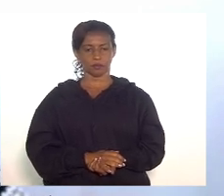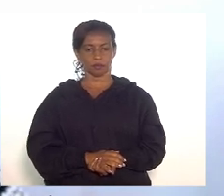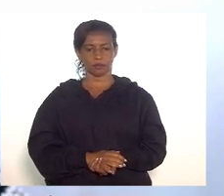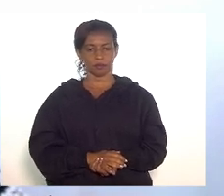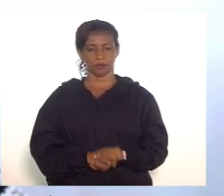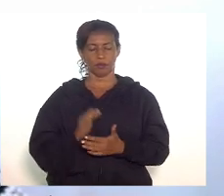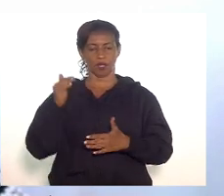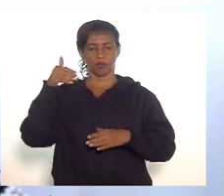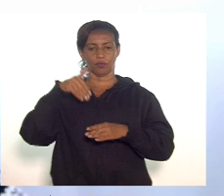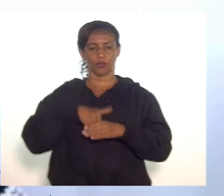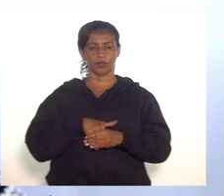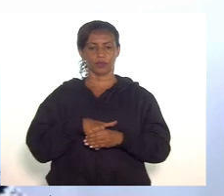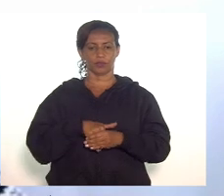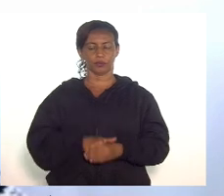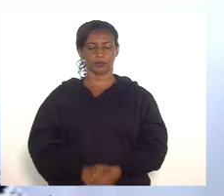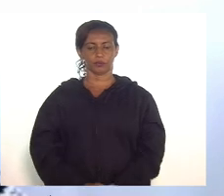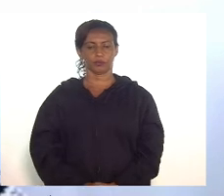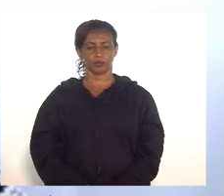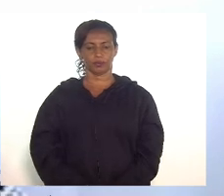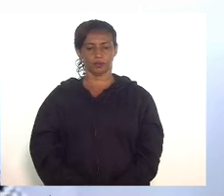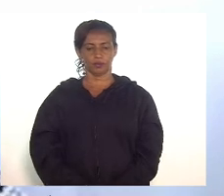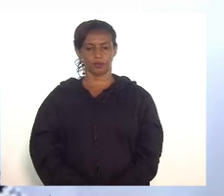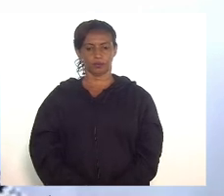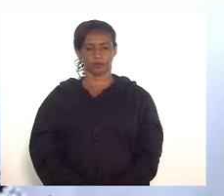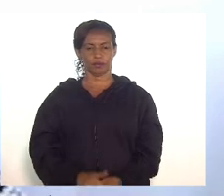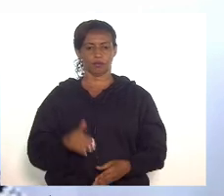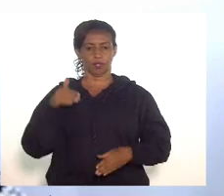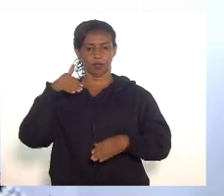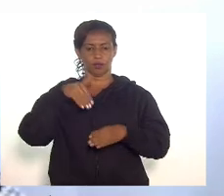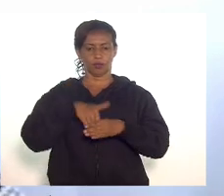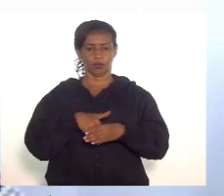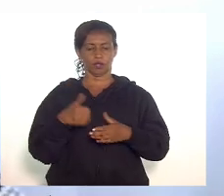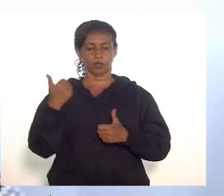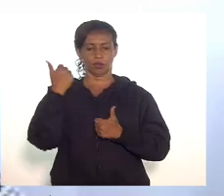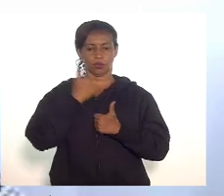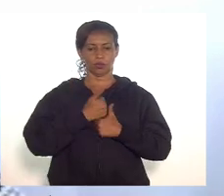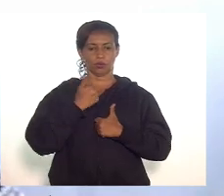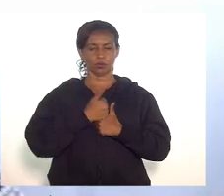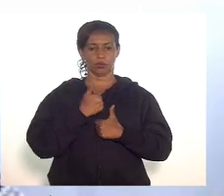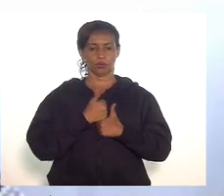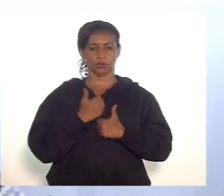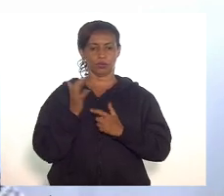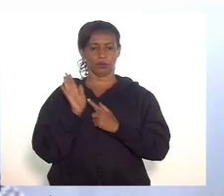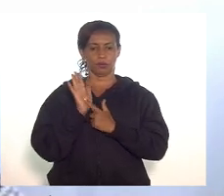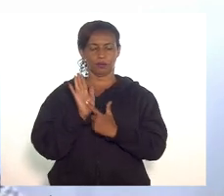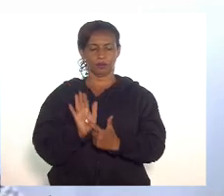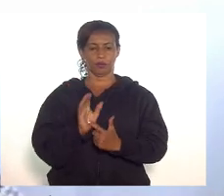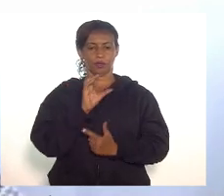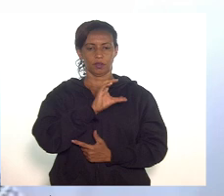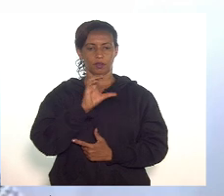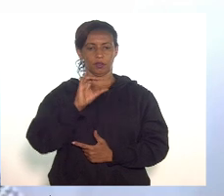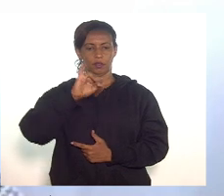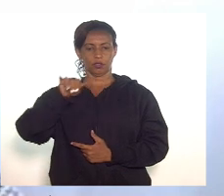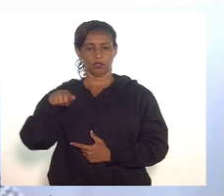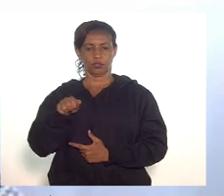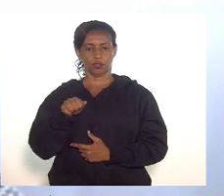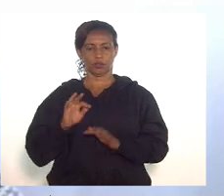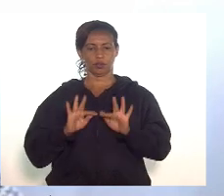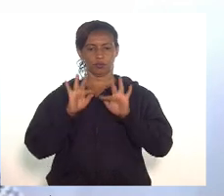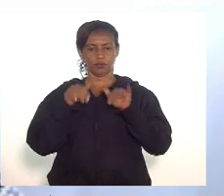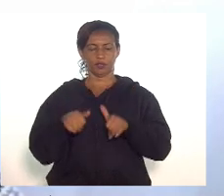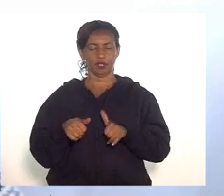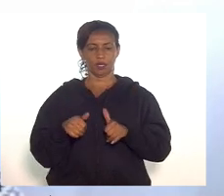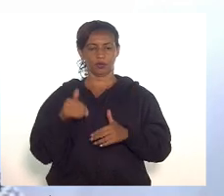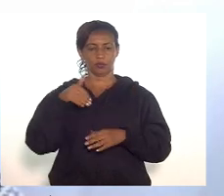Em votação. Em votação o substitutivo apresentado pela CCJ conforme a final de